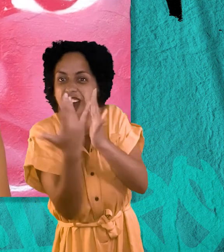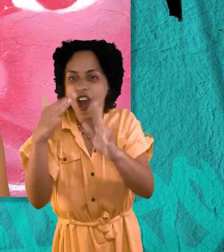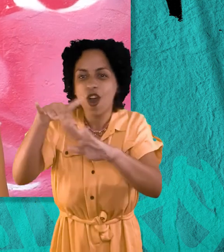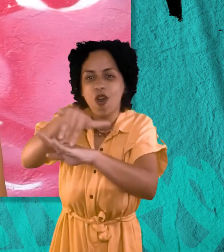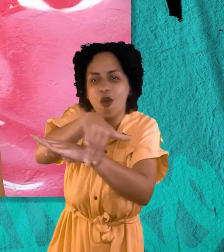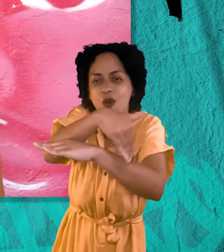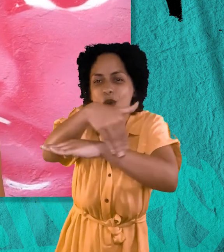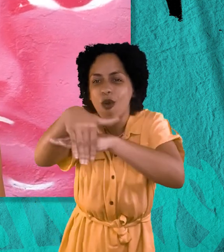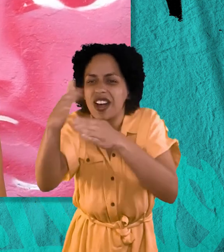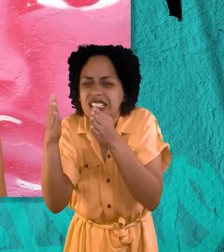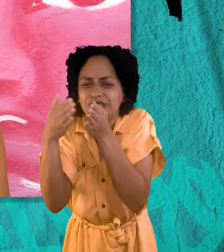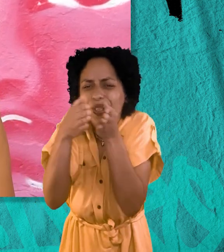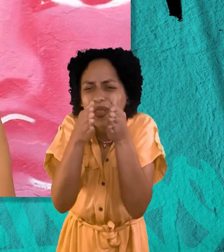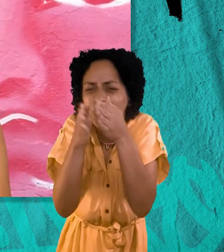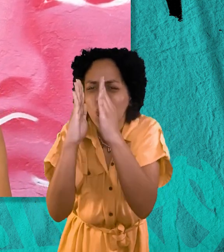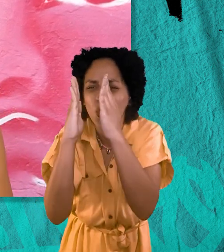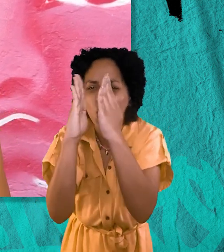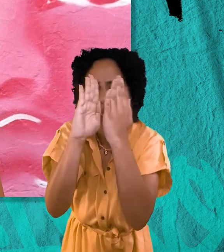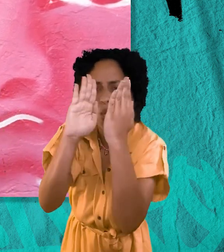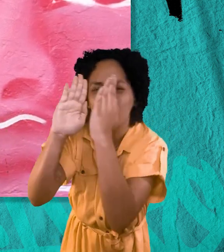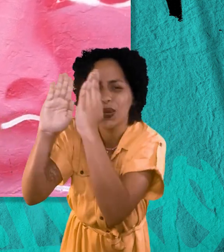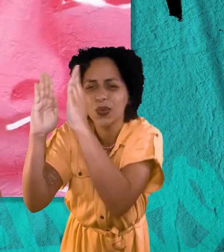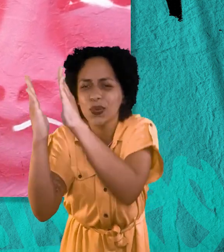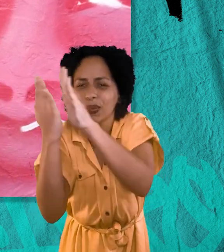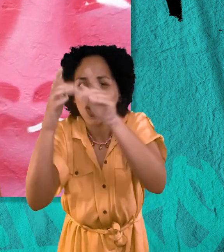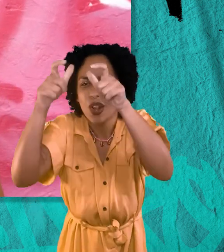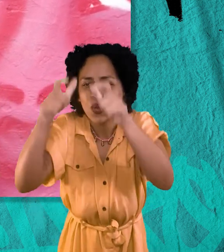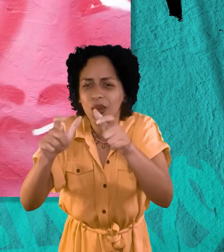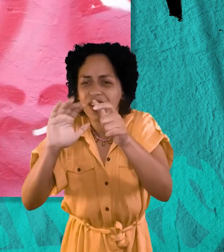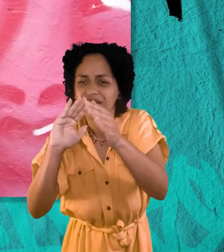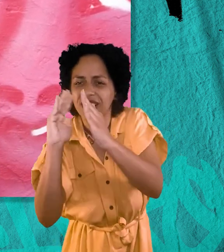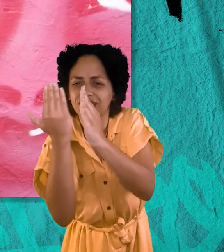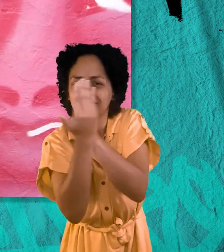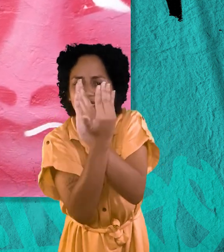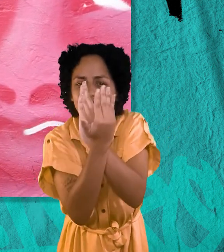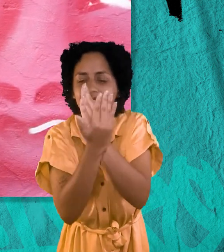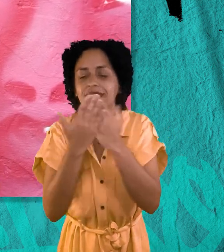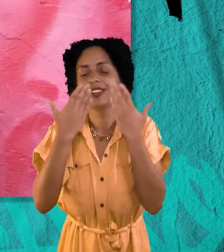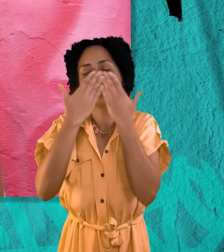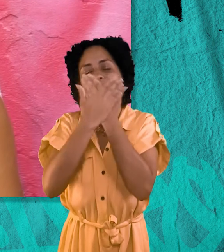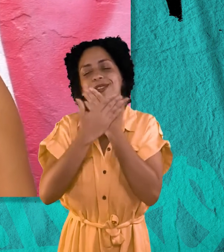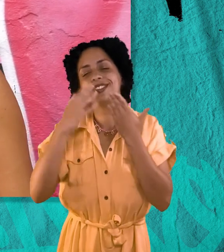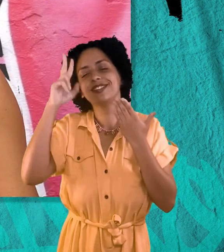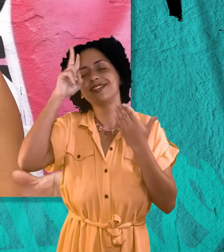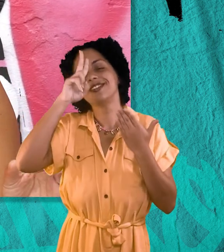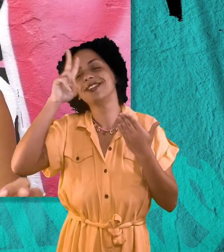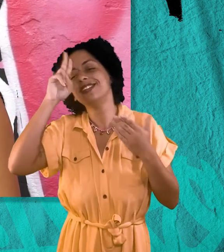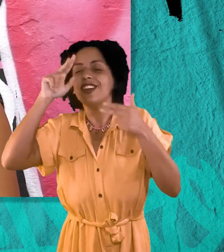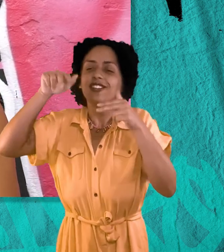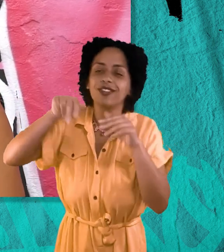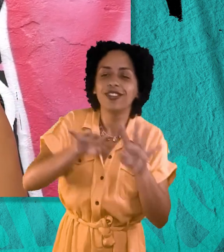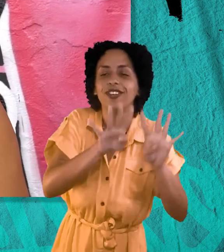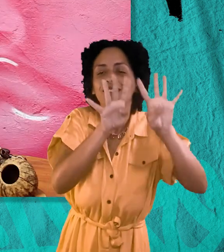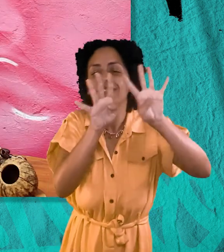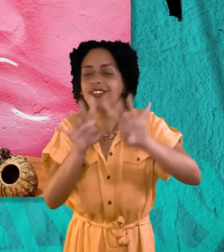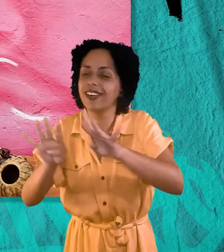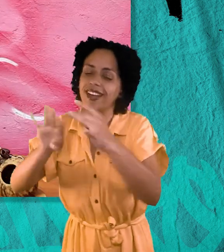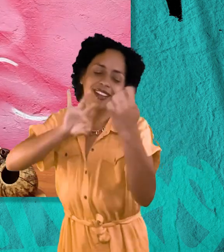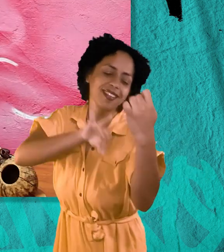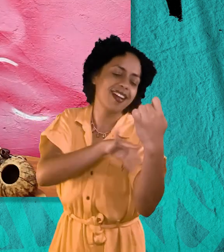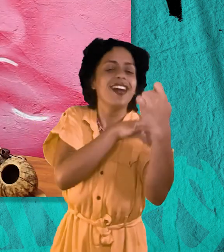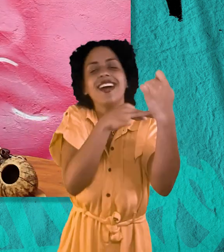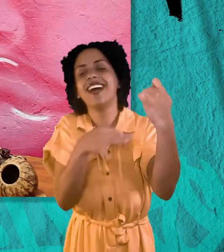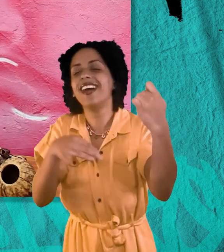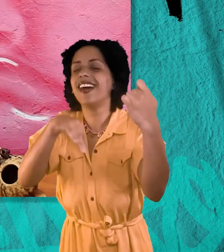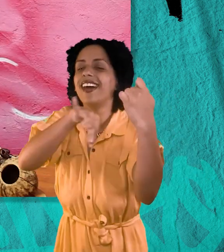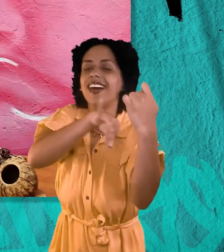pequenininho, como uma doce lembrança de infância. E ali fazíamos serenatas. E